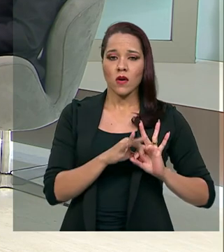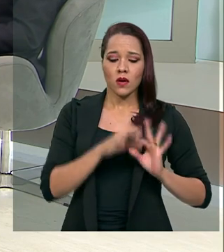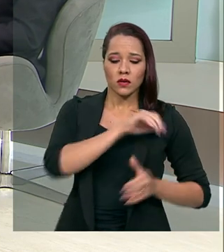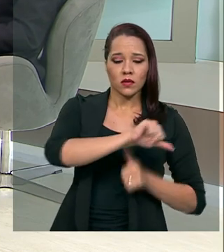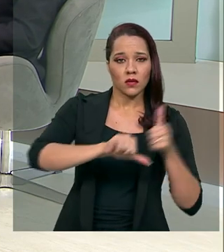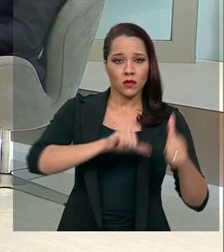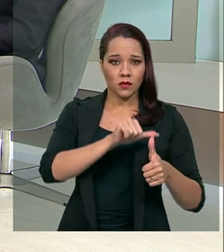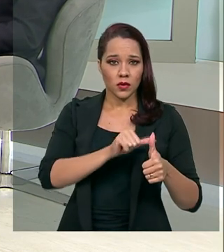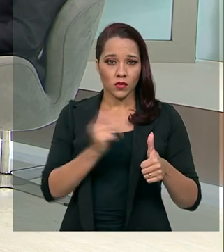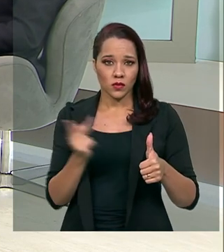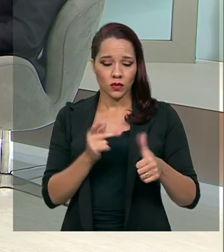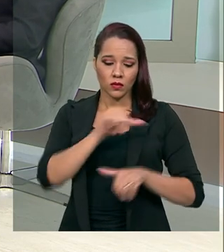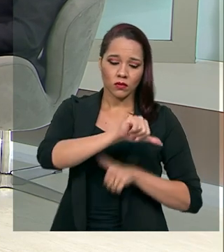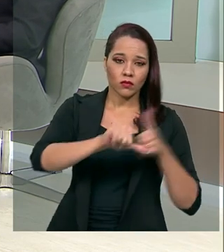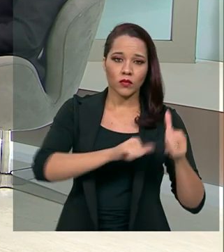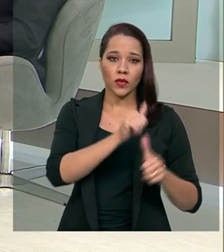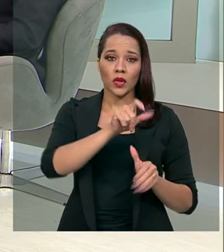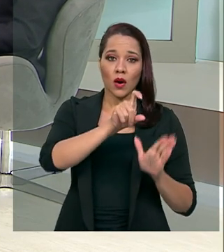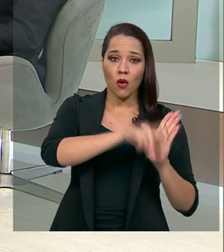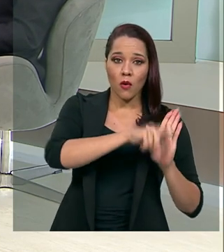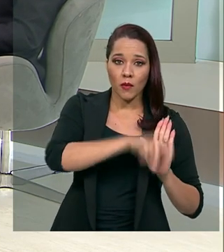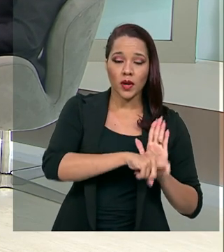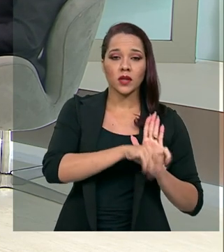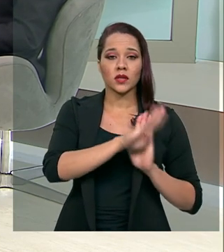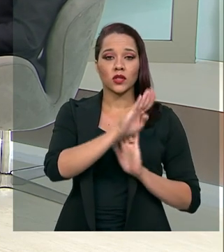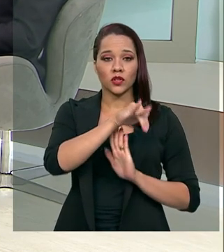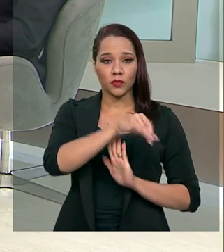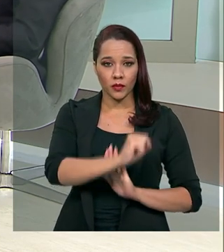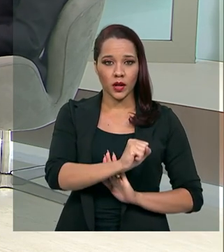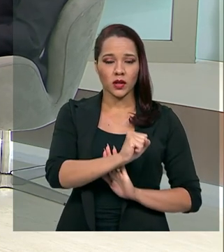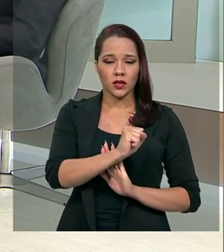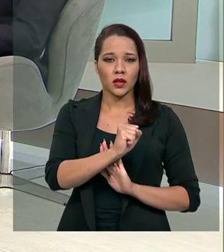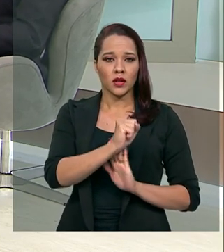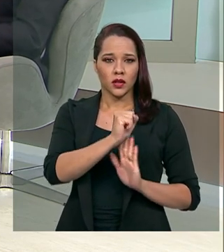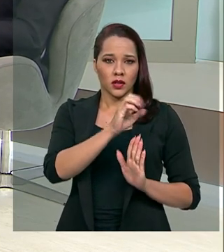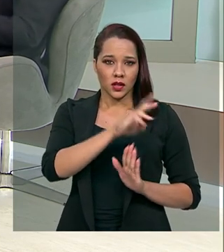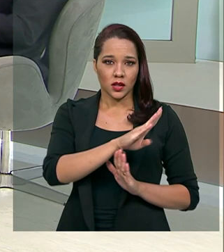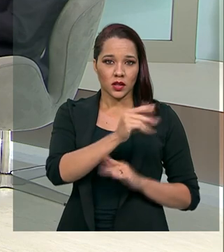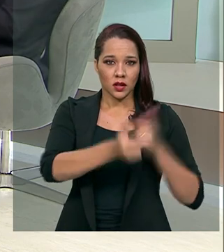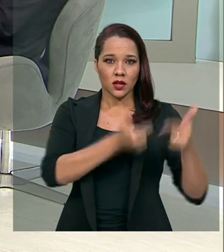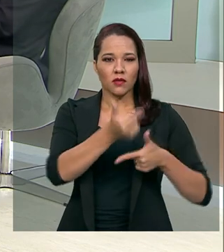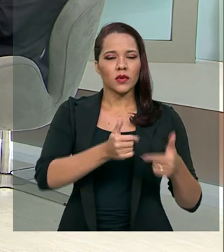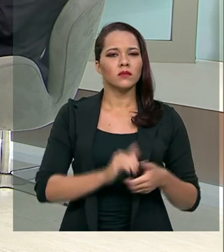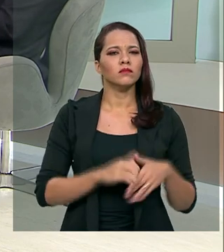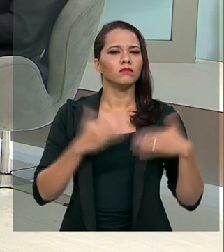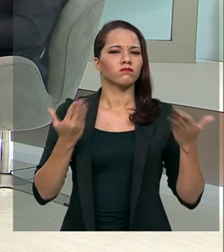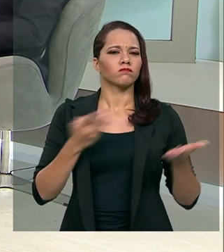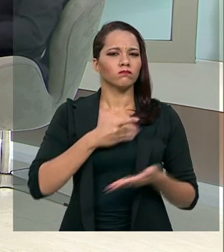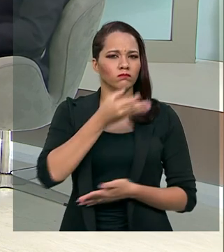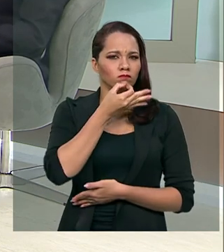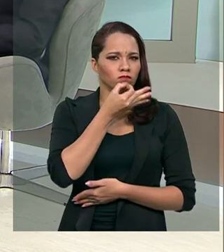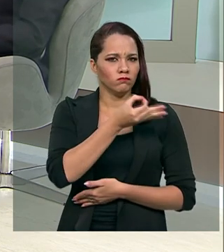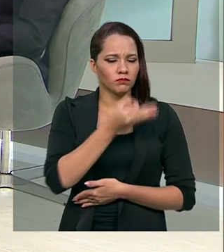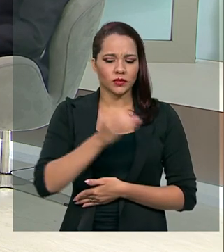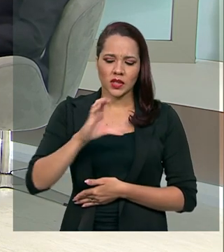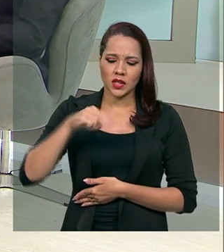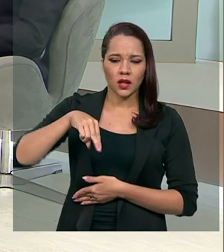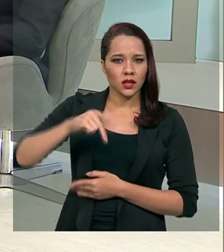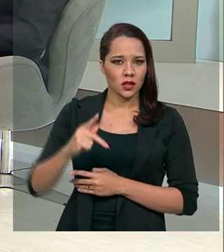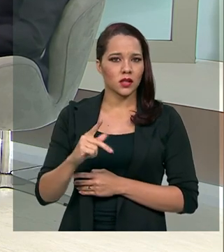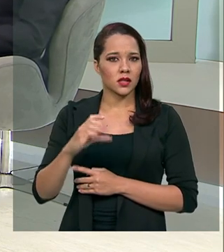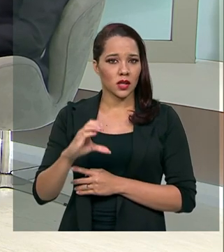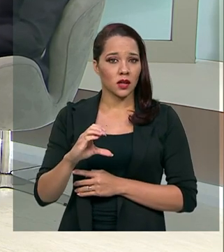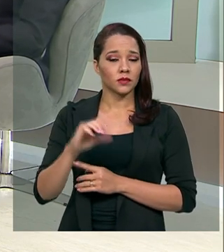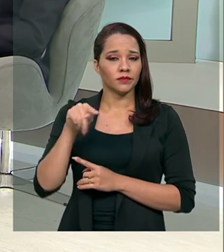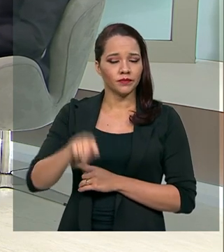o PIS e a COFINS na cobrança sobre bens, na contribuição sobre bens e serviços. Qual que a opinião da CNC sobre